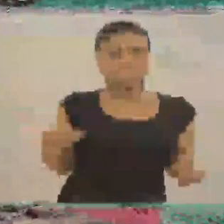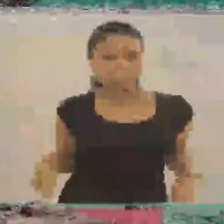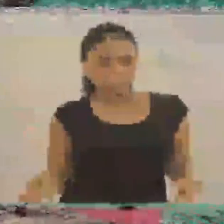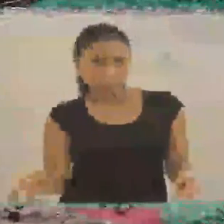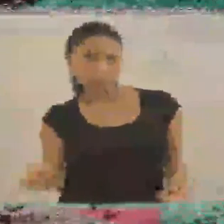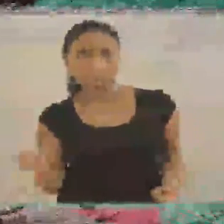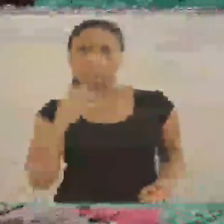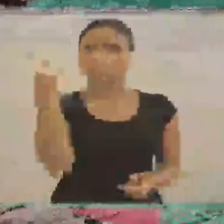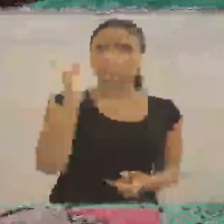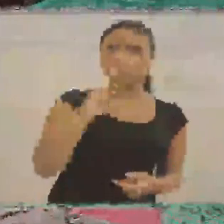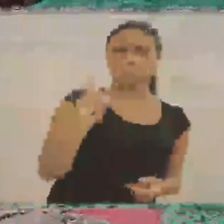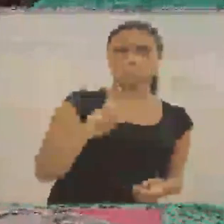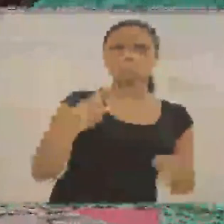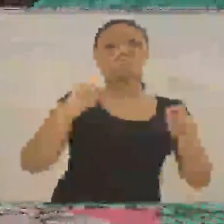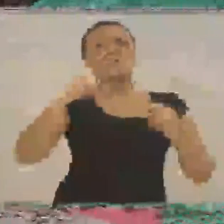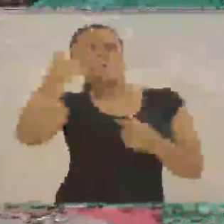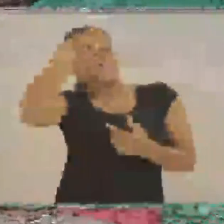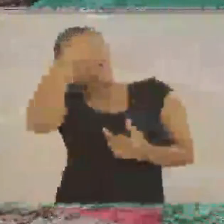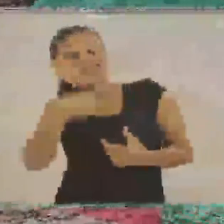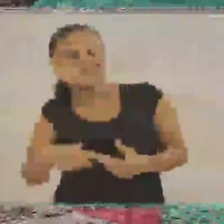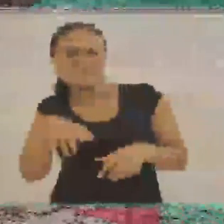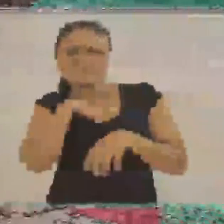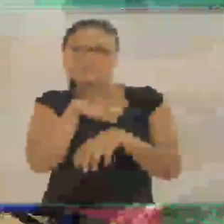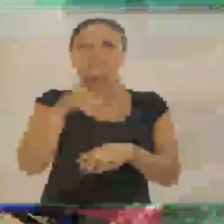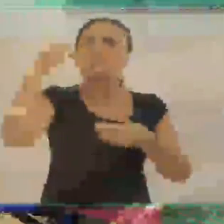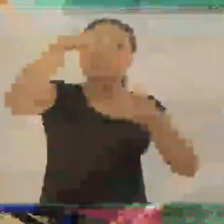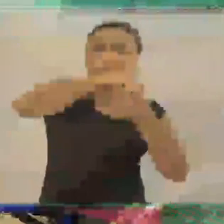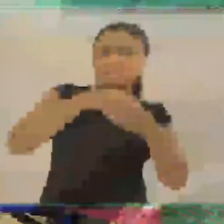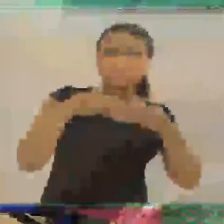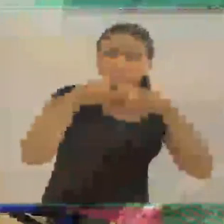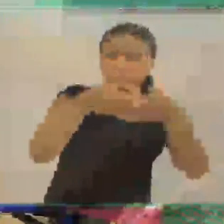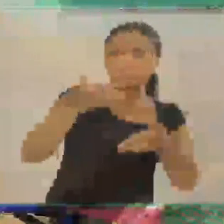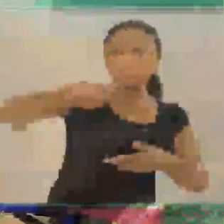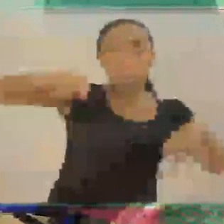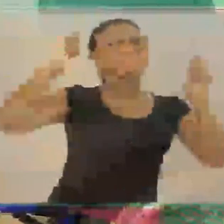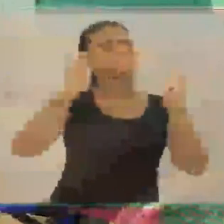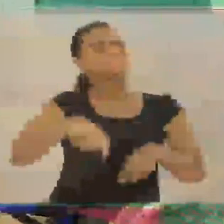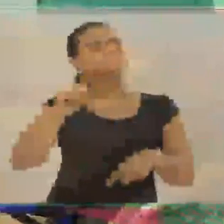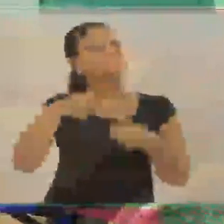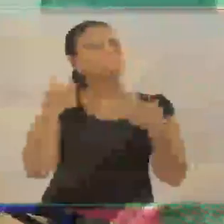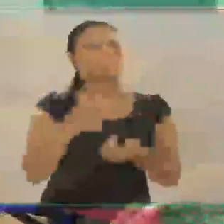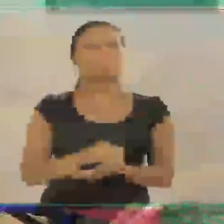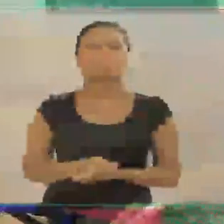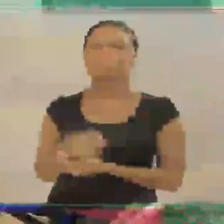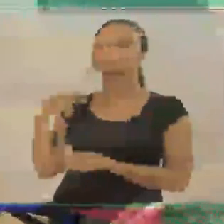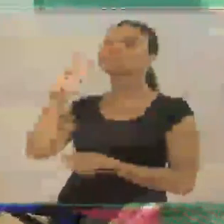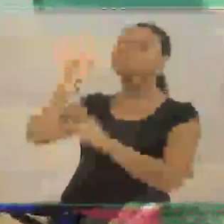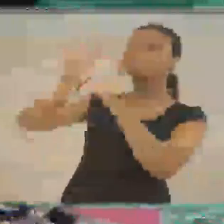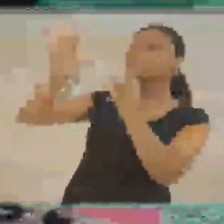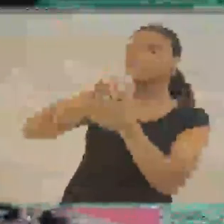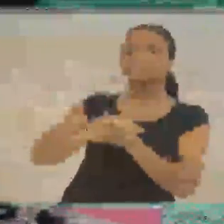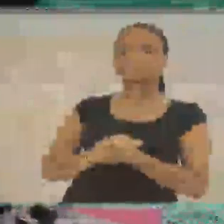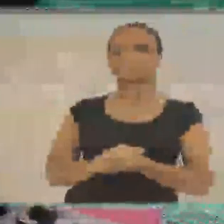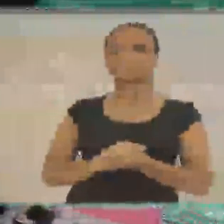tetraplético, você pode ficar dentro do barco ali. Então, tem possibilidades. Isso foi muito legal. Vamos ver umas imagens, então?